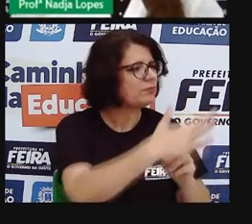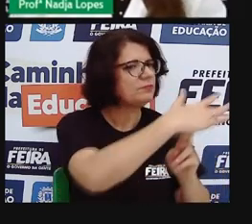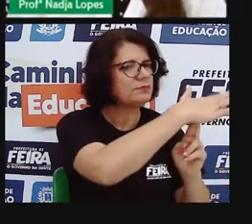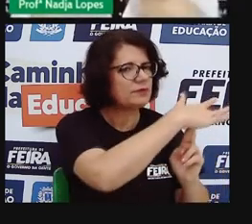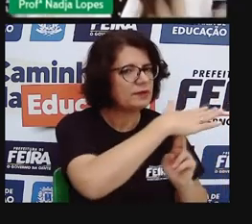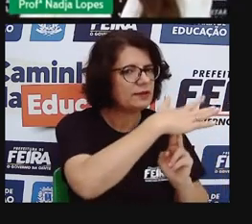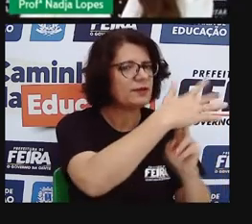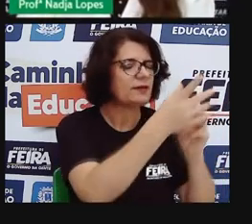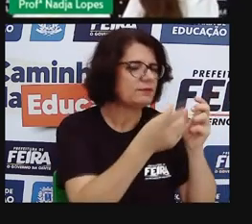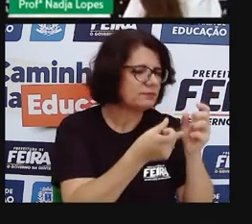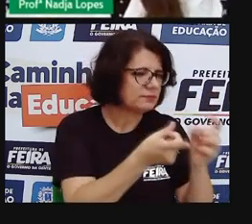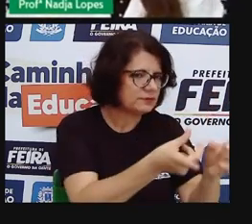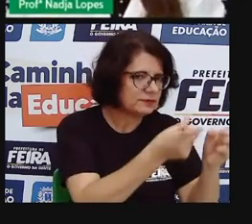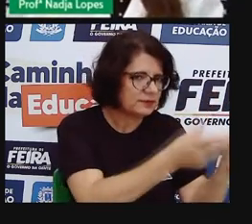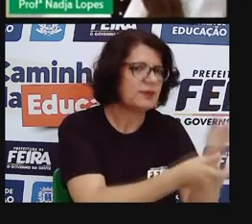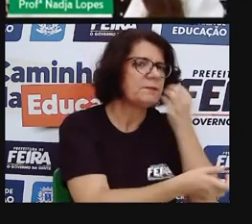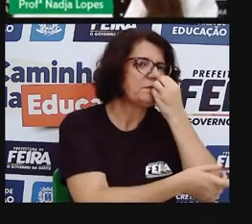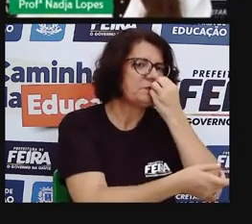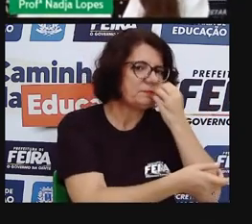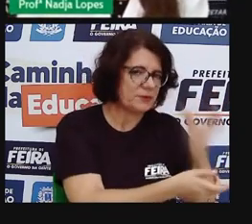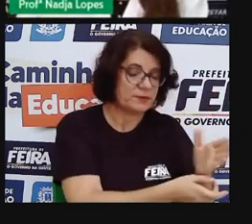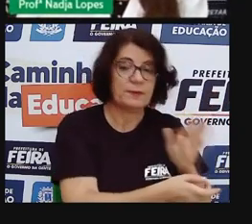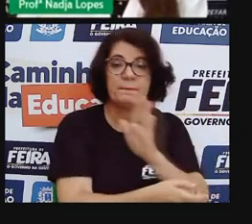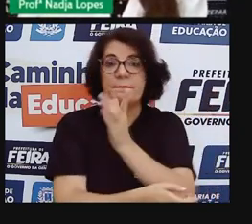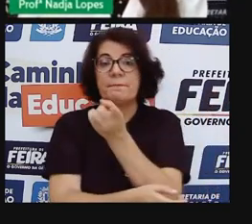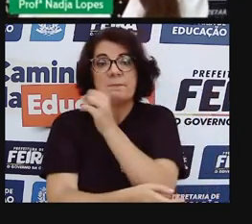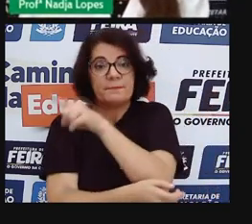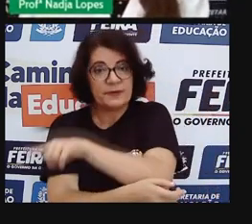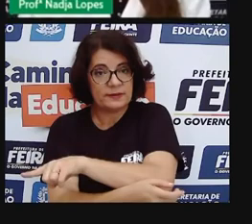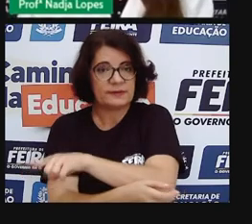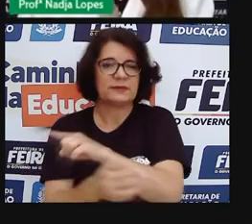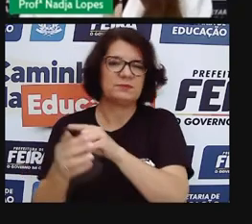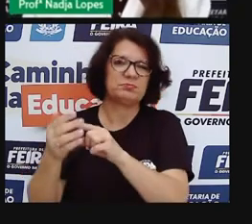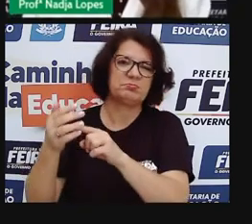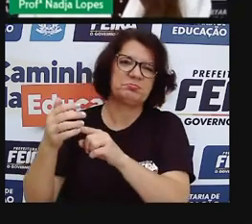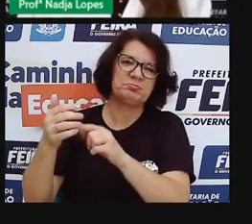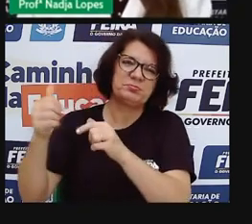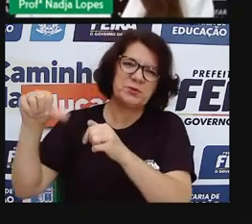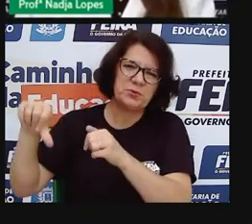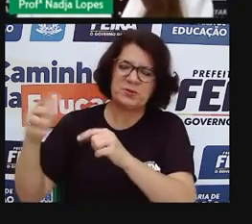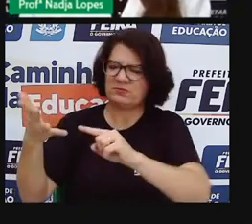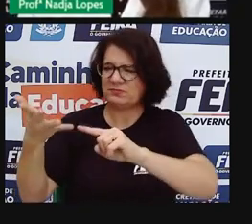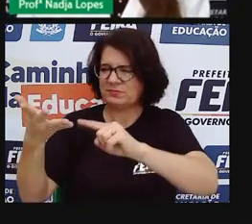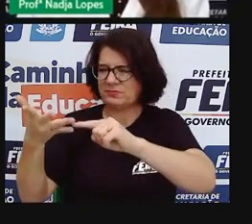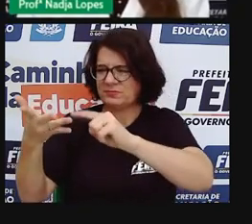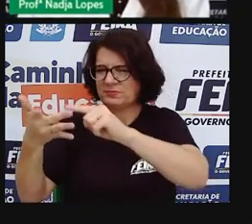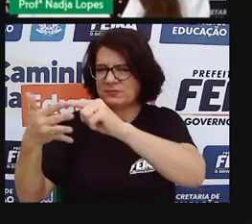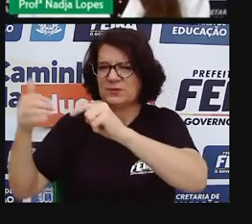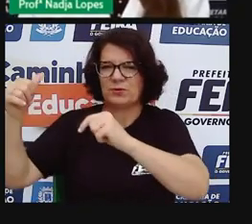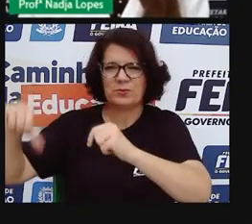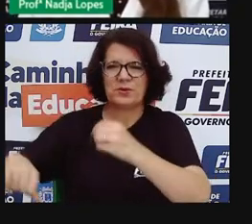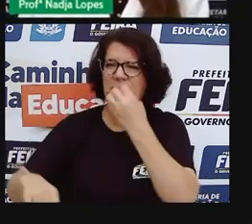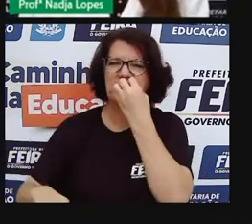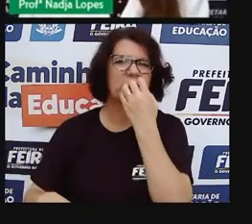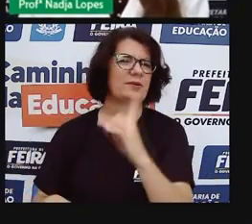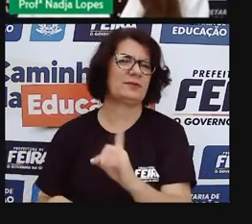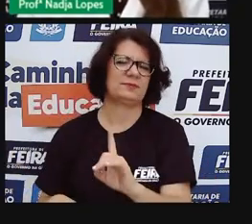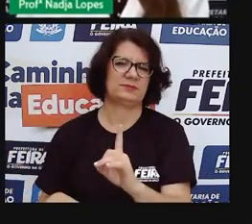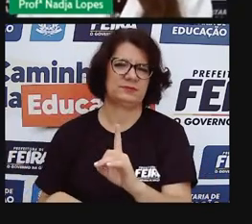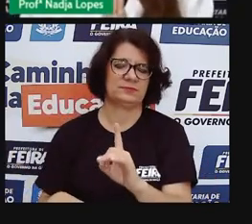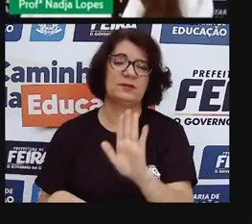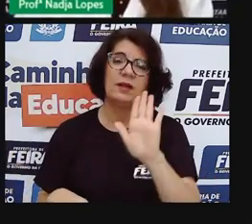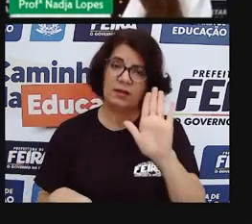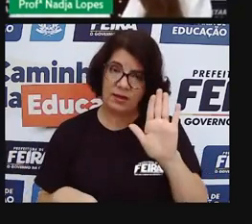amplia a economia da cidade, que movimenta a economia da cidade, que gera emprego, que gera renda pra aquelas pessoas,